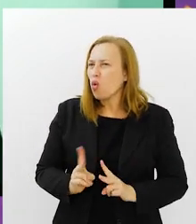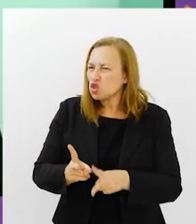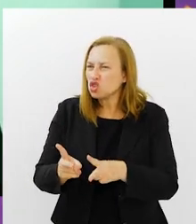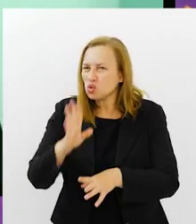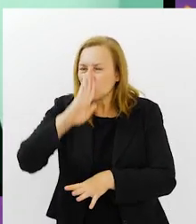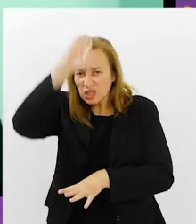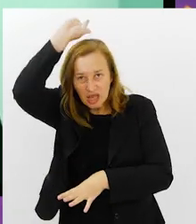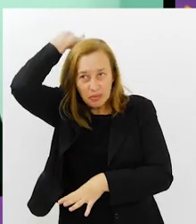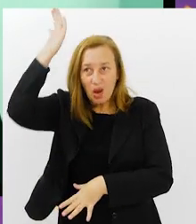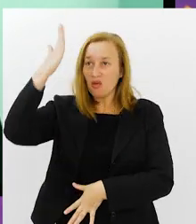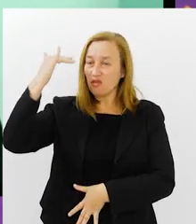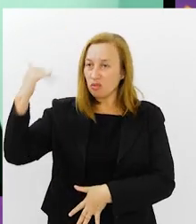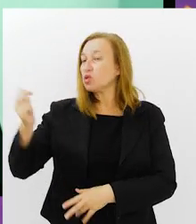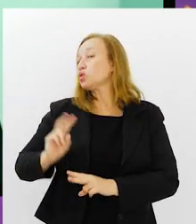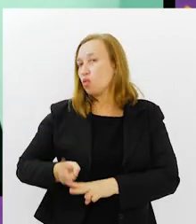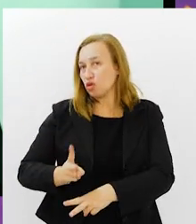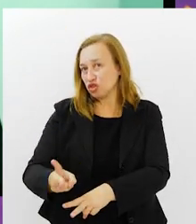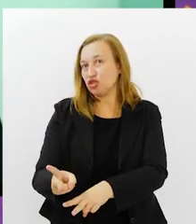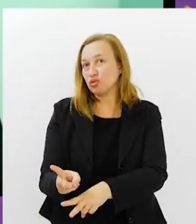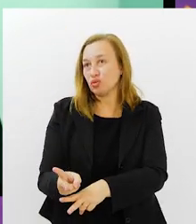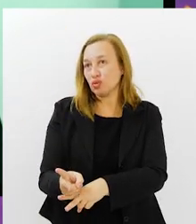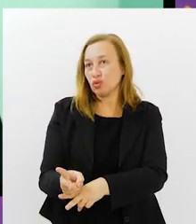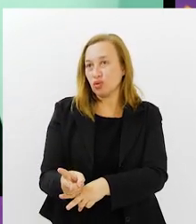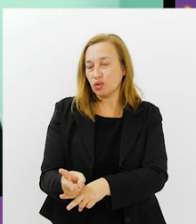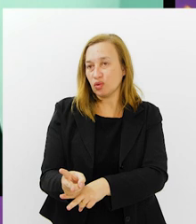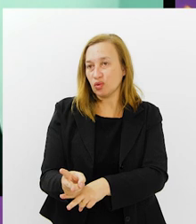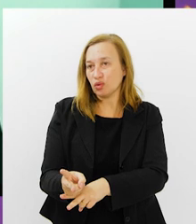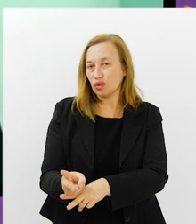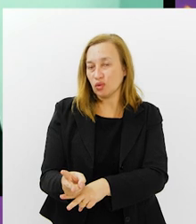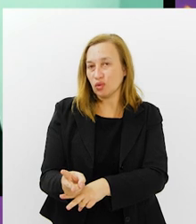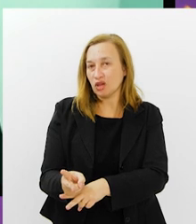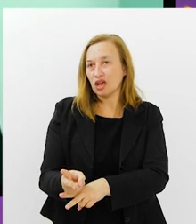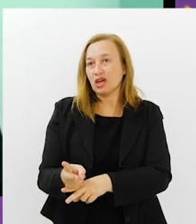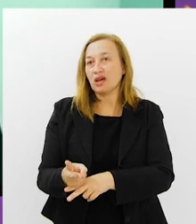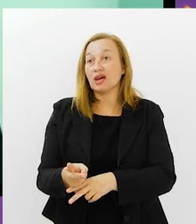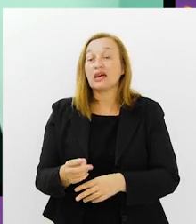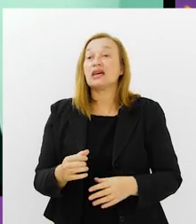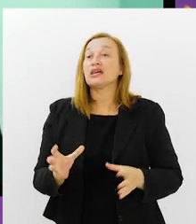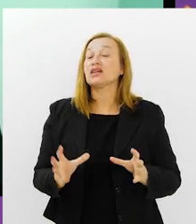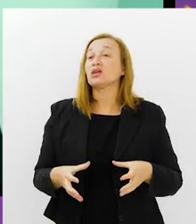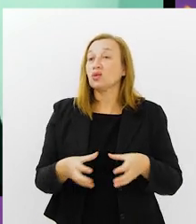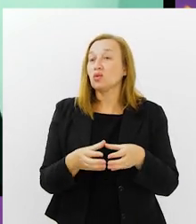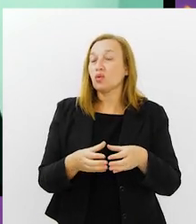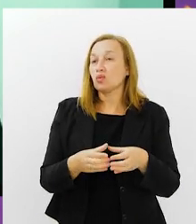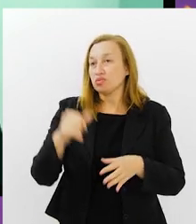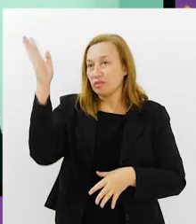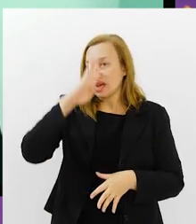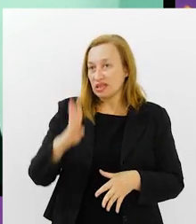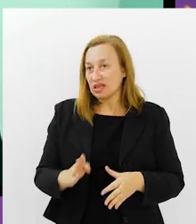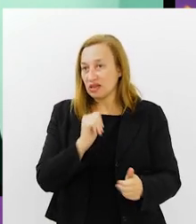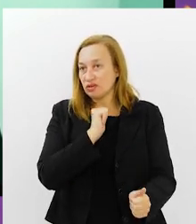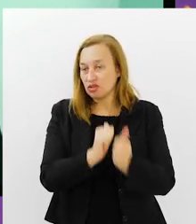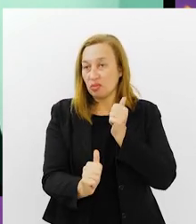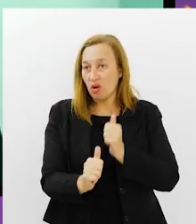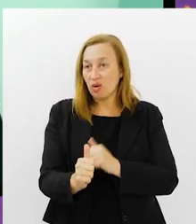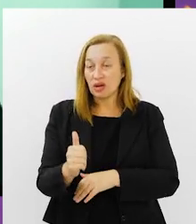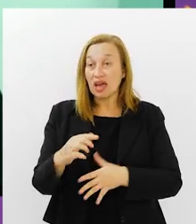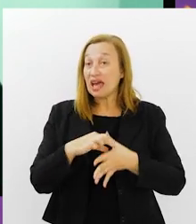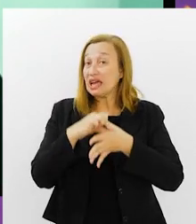Continua. É o cara mais visto na mídia. Jogador da seleção brasileira, continuou sendo o Neymar, que é um dos maiores